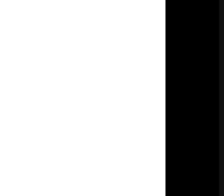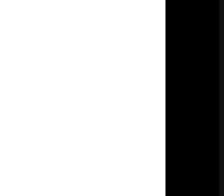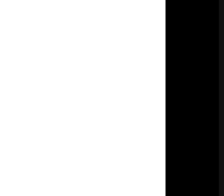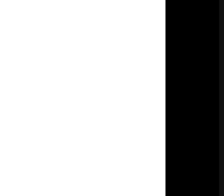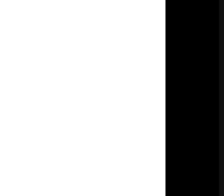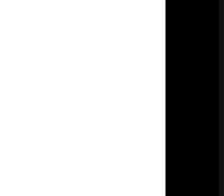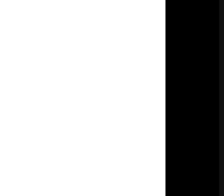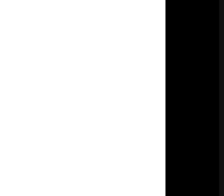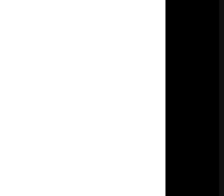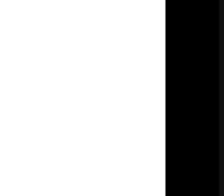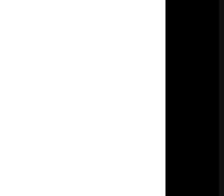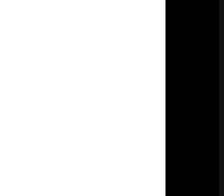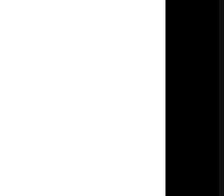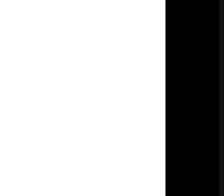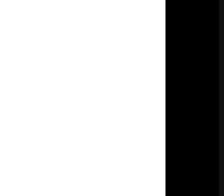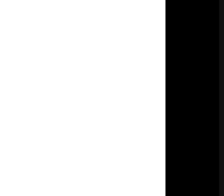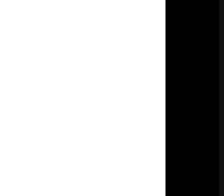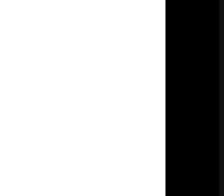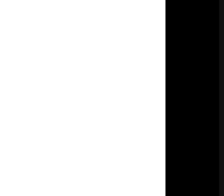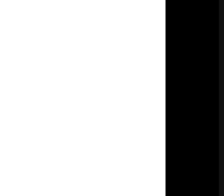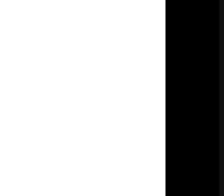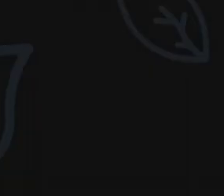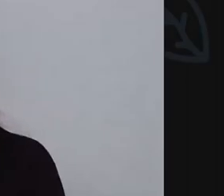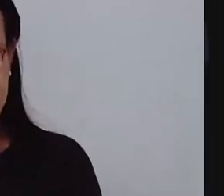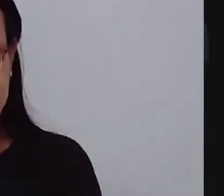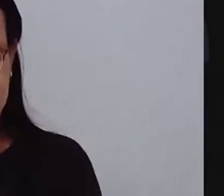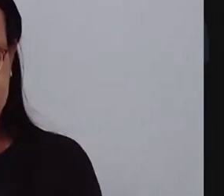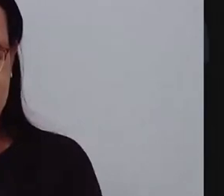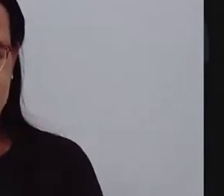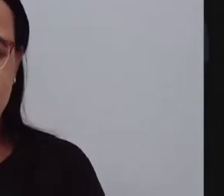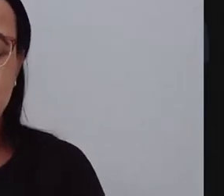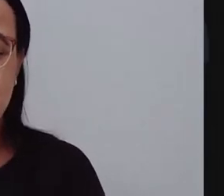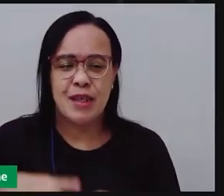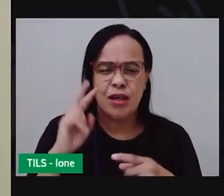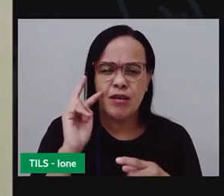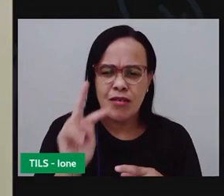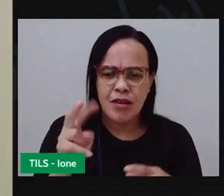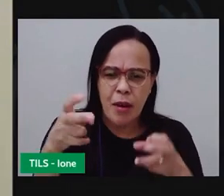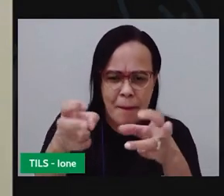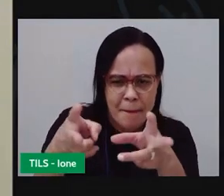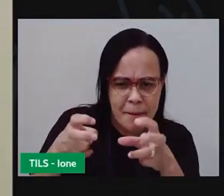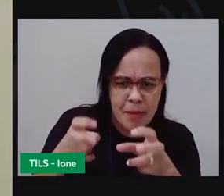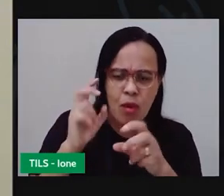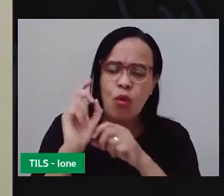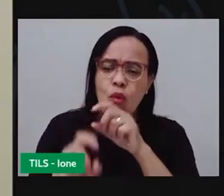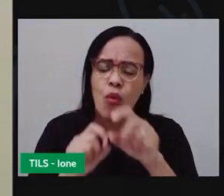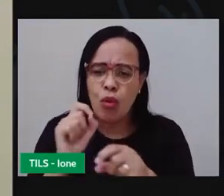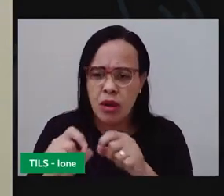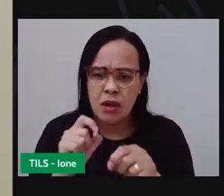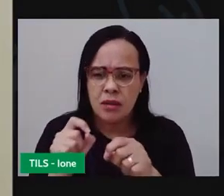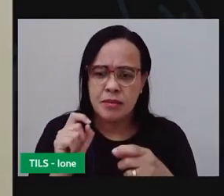Gostaram do vídeo? Vocês perceberam que